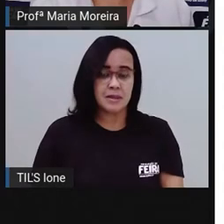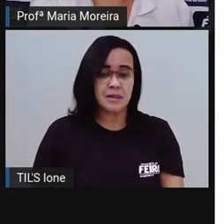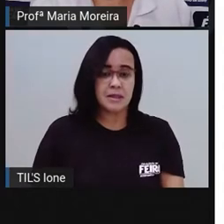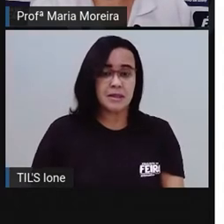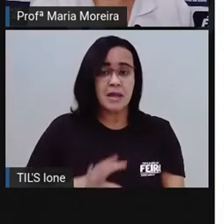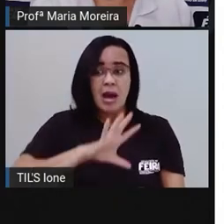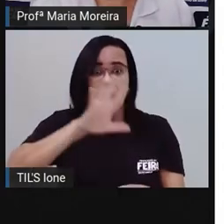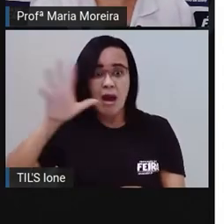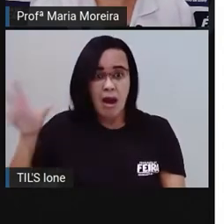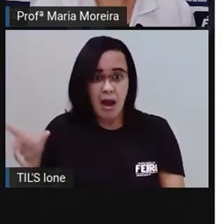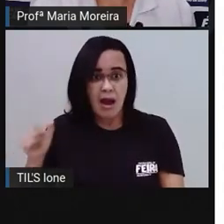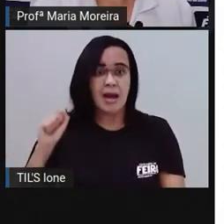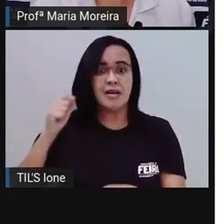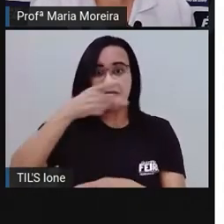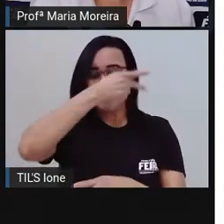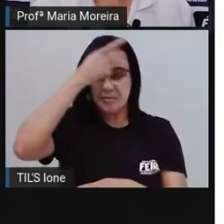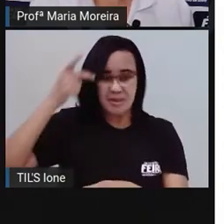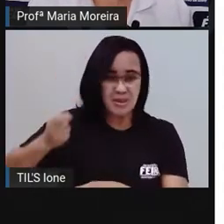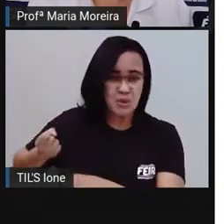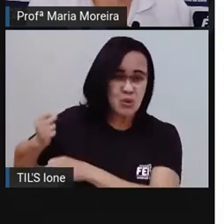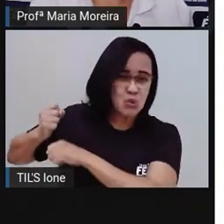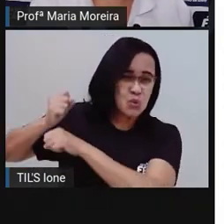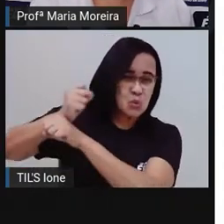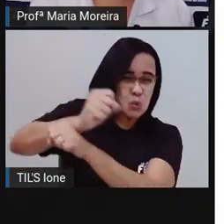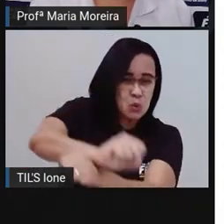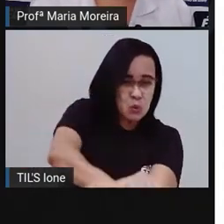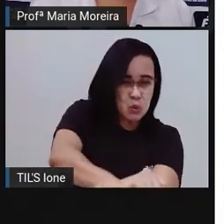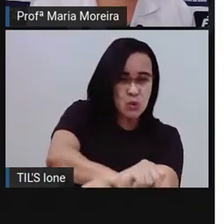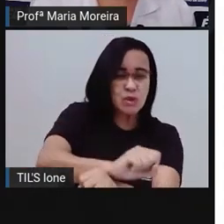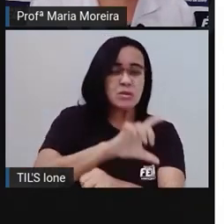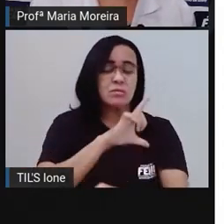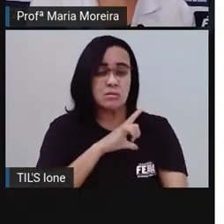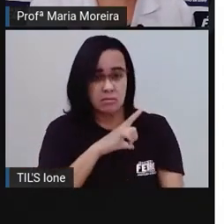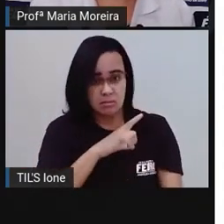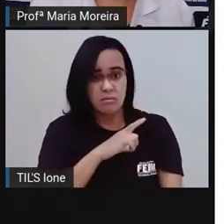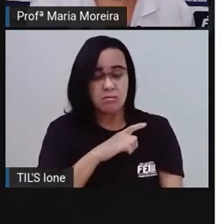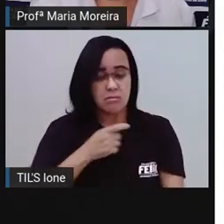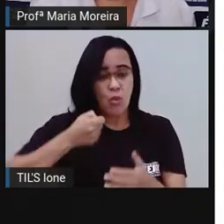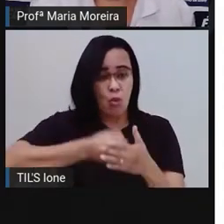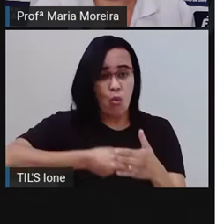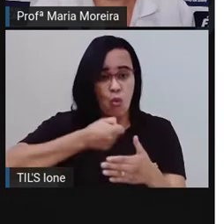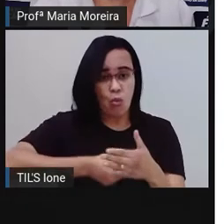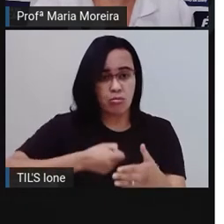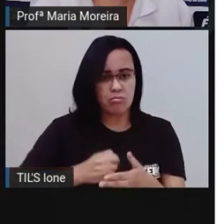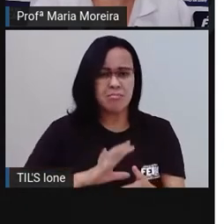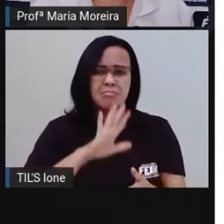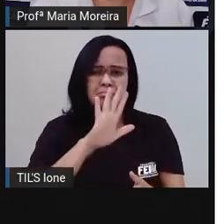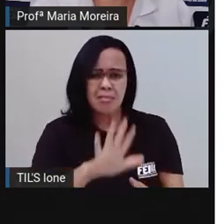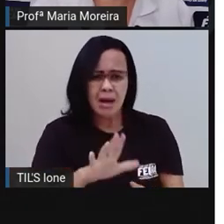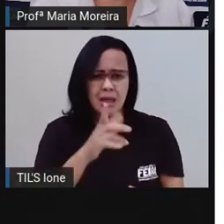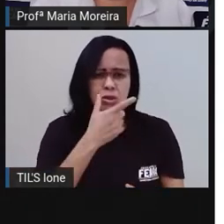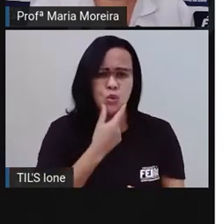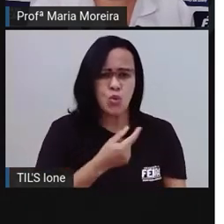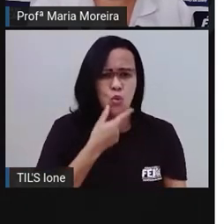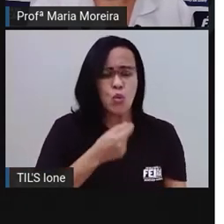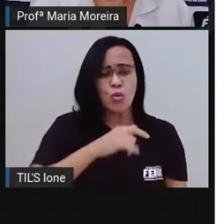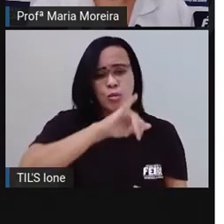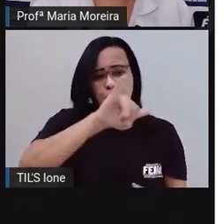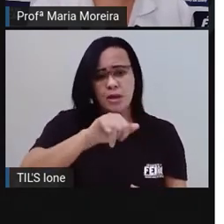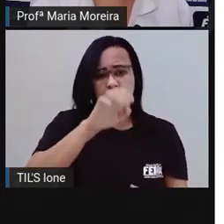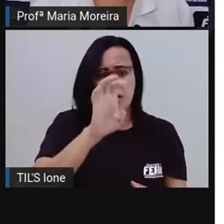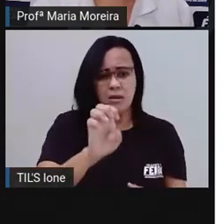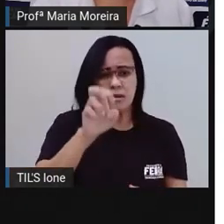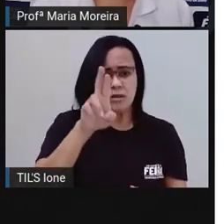africanos para o Brasil. Bom, como era a vida de Jeremim lá na África antes da chegada dos europeus?